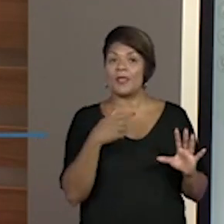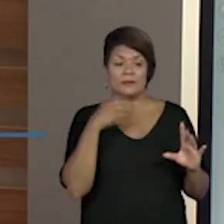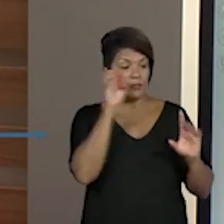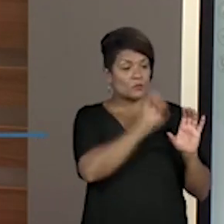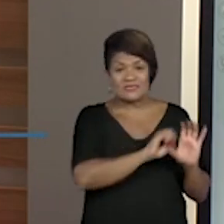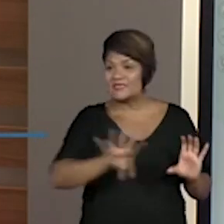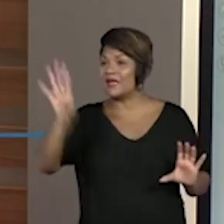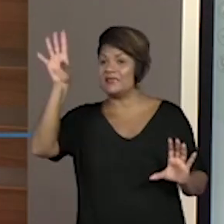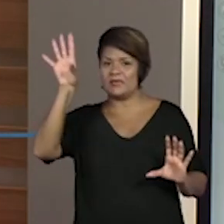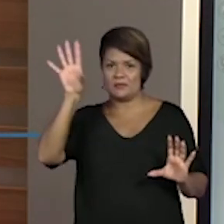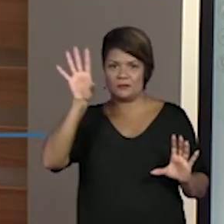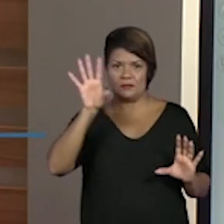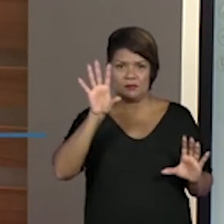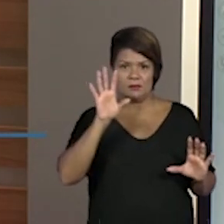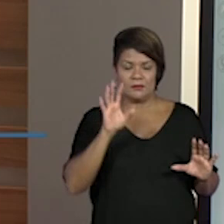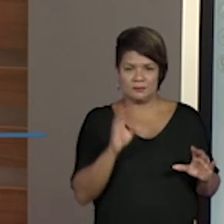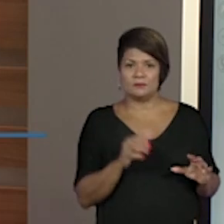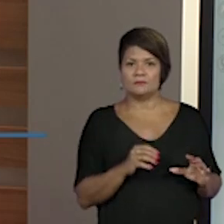saída.